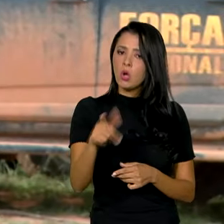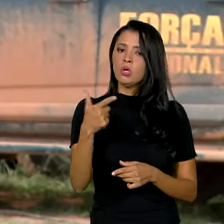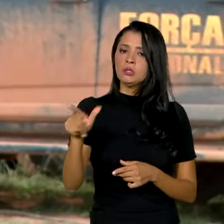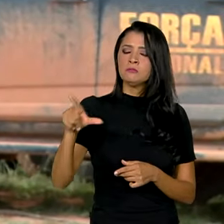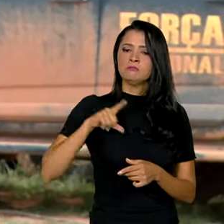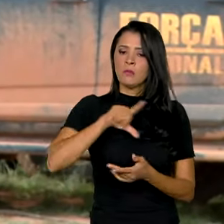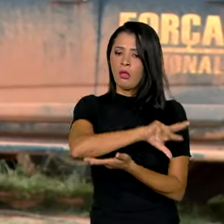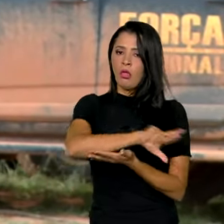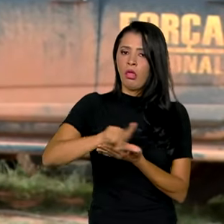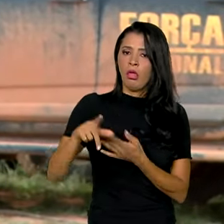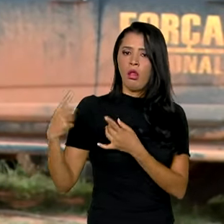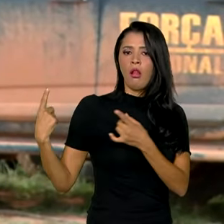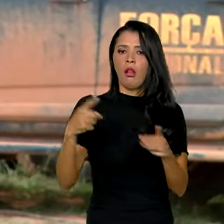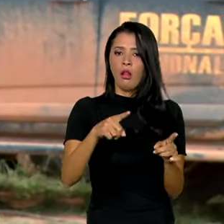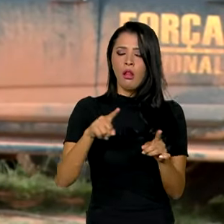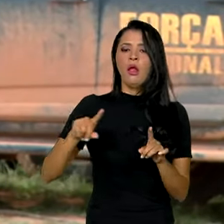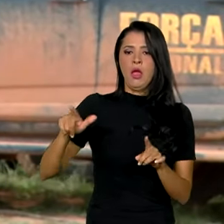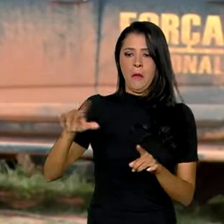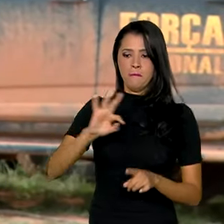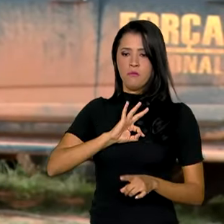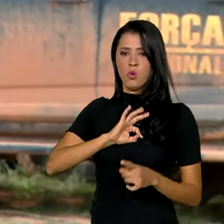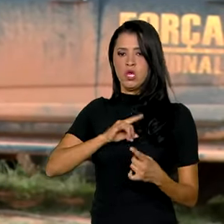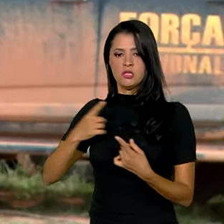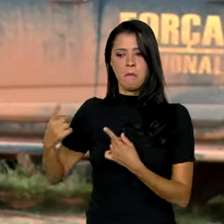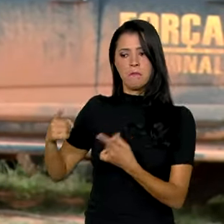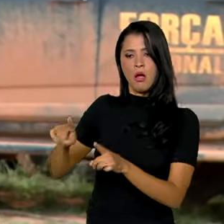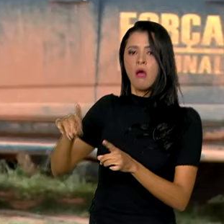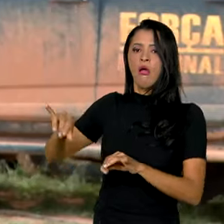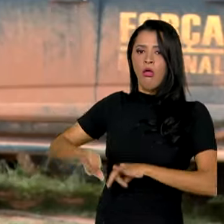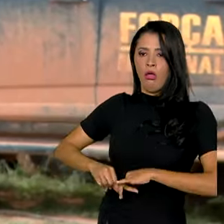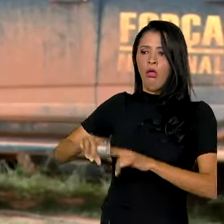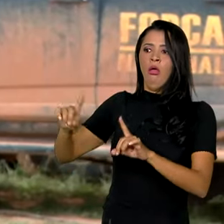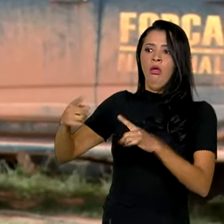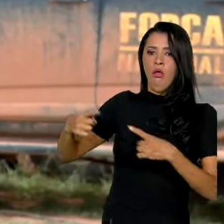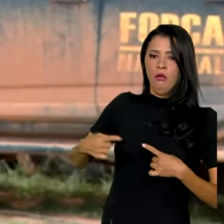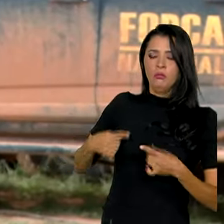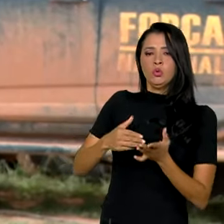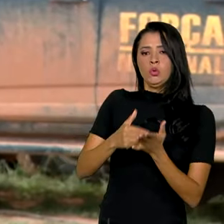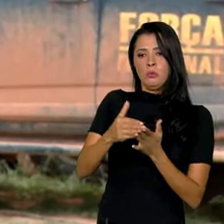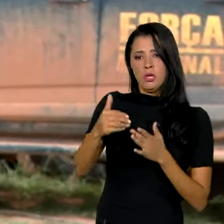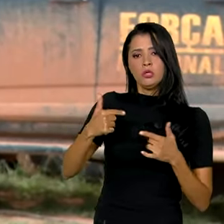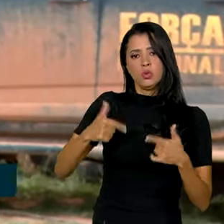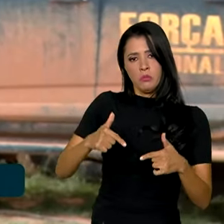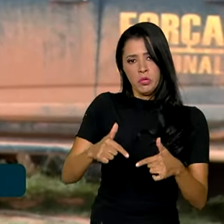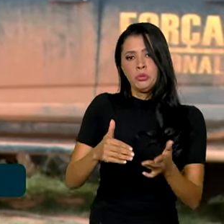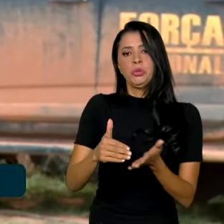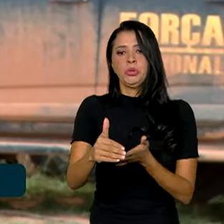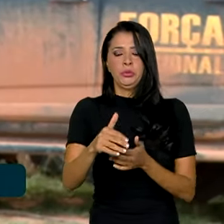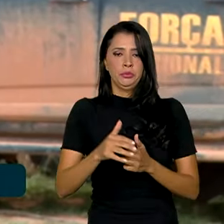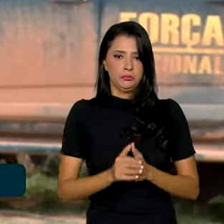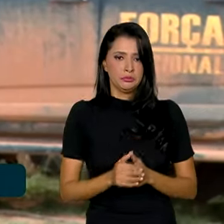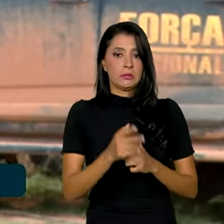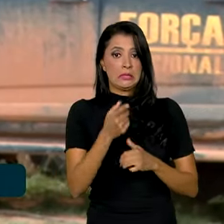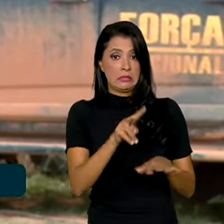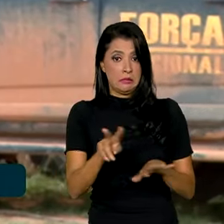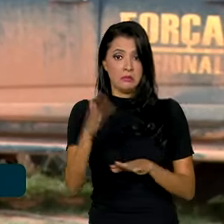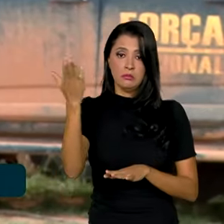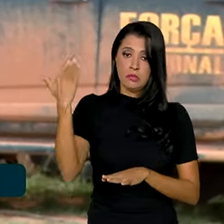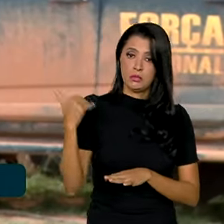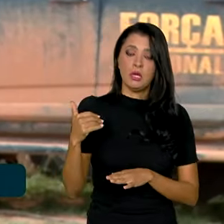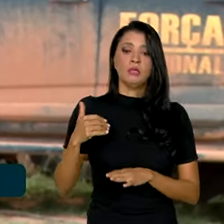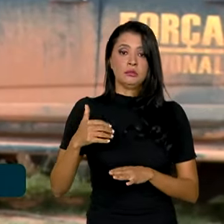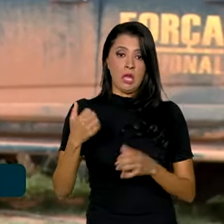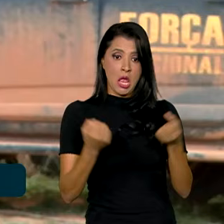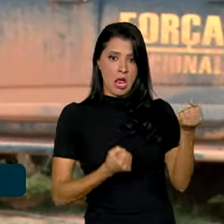constantes ataques que as forças policiais vêm sofrendo desde o início da operação. Na última semana, viaturas